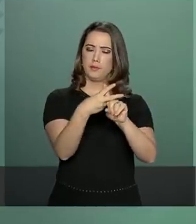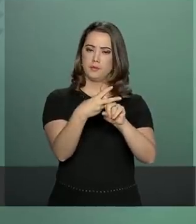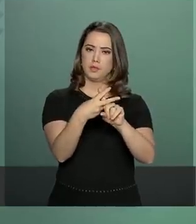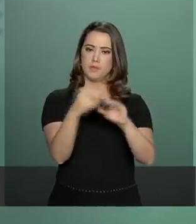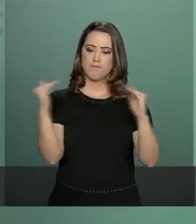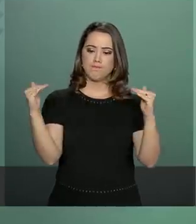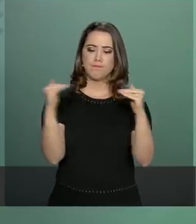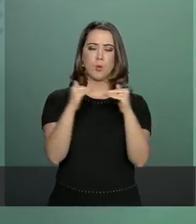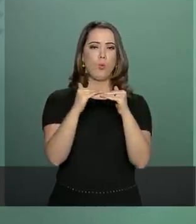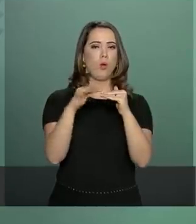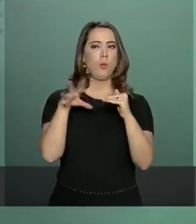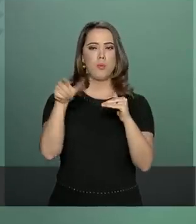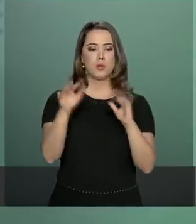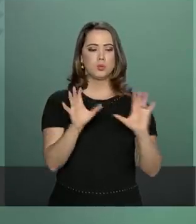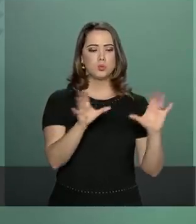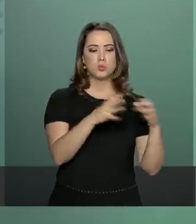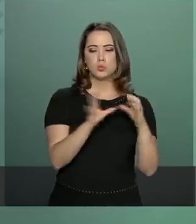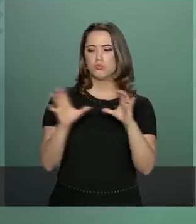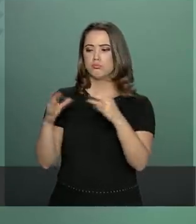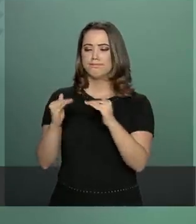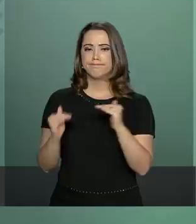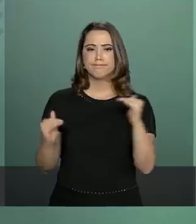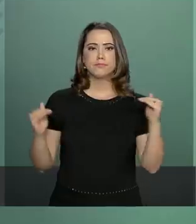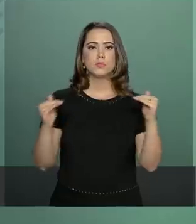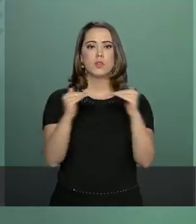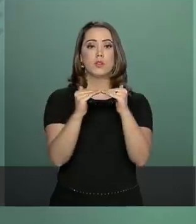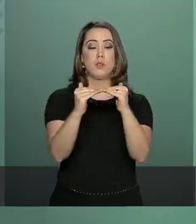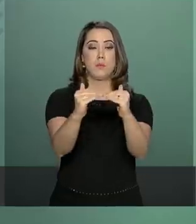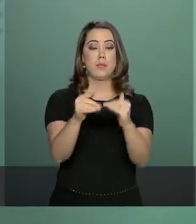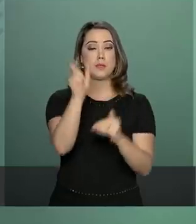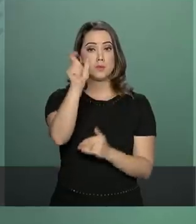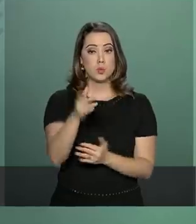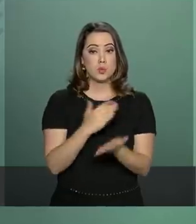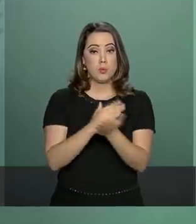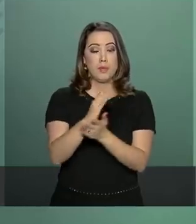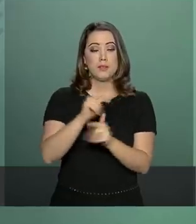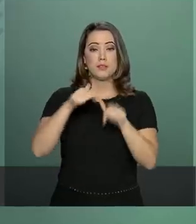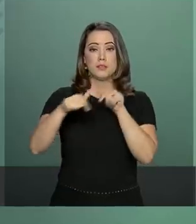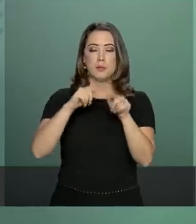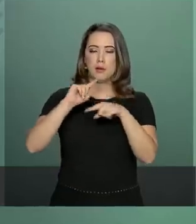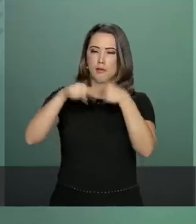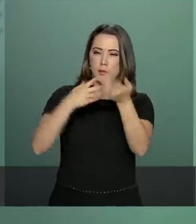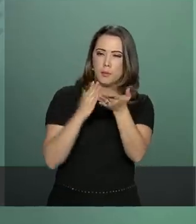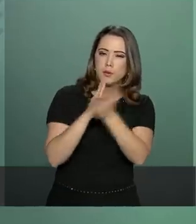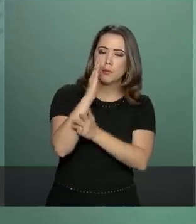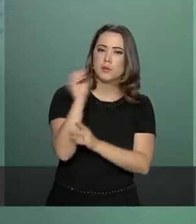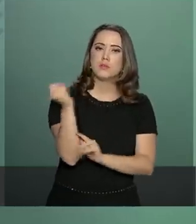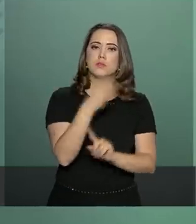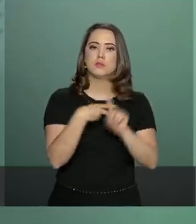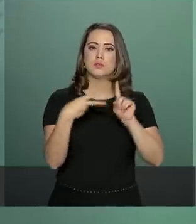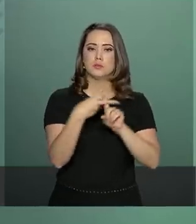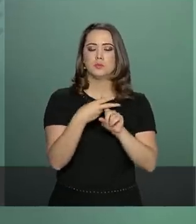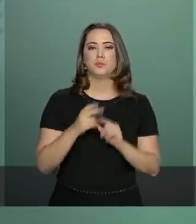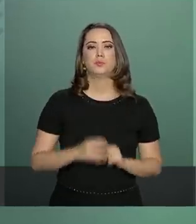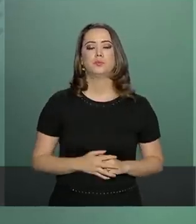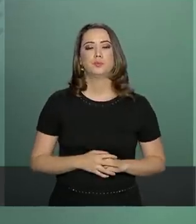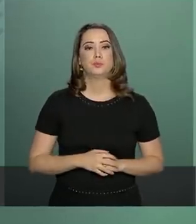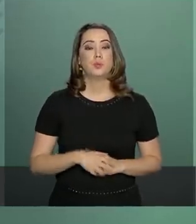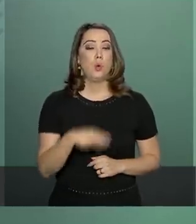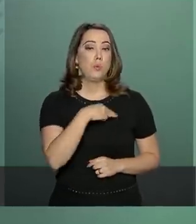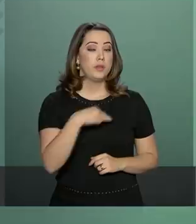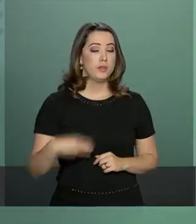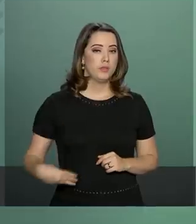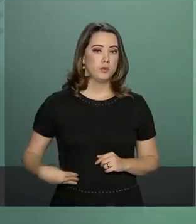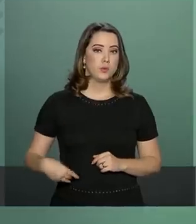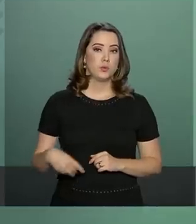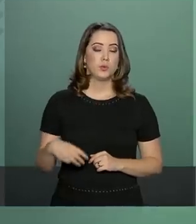Aqueles que entrarem no mercado após a aprovação da nova Previdência. O ministro Paulo Guedes